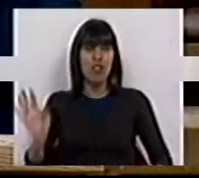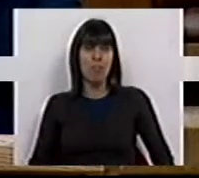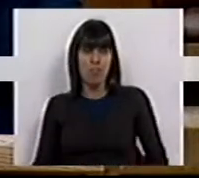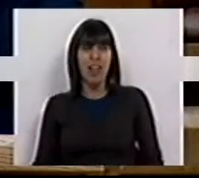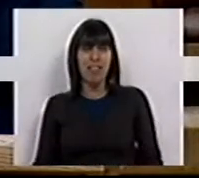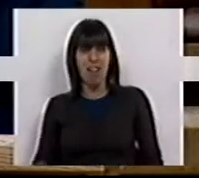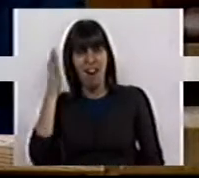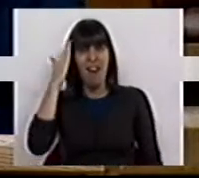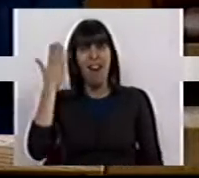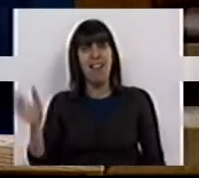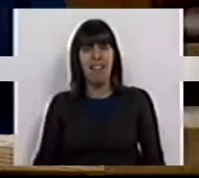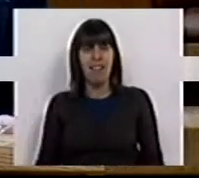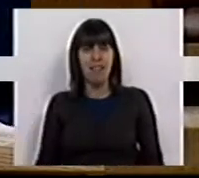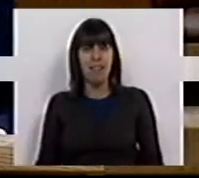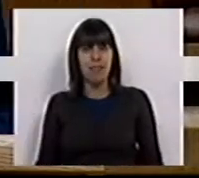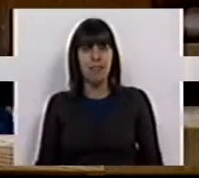deputados?